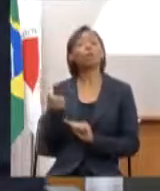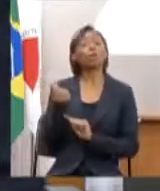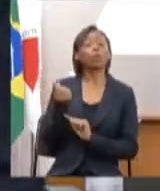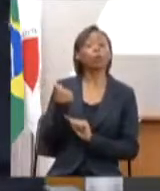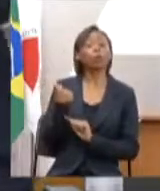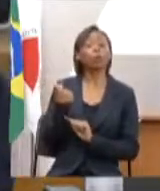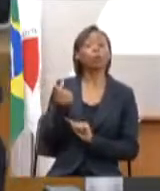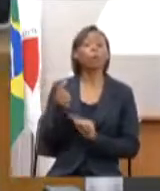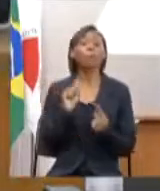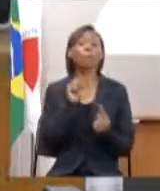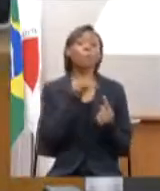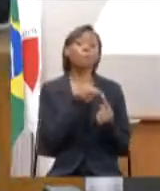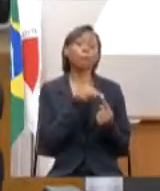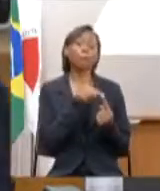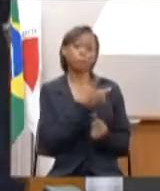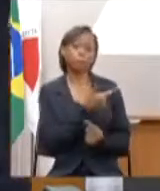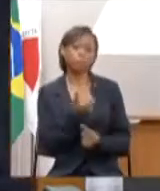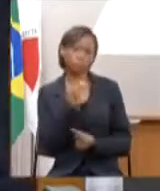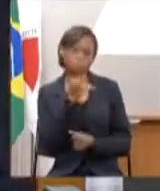2020.